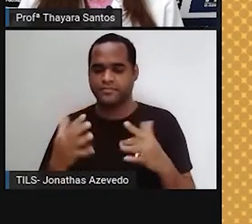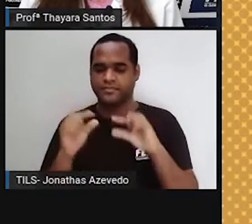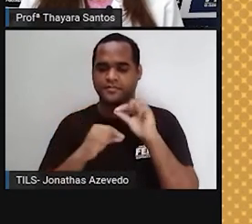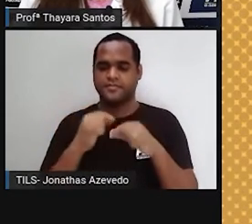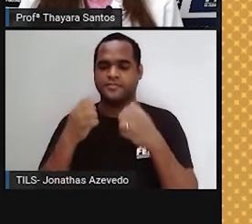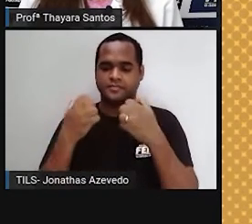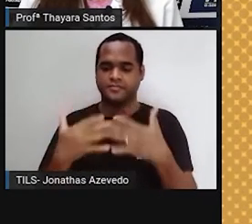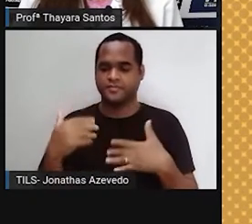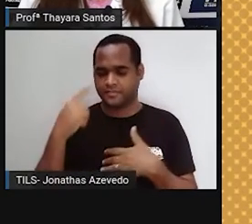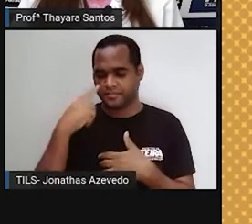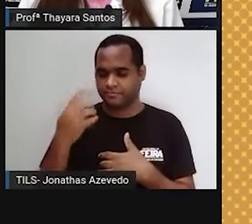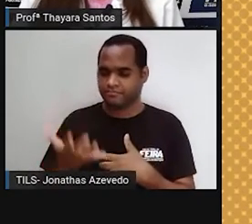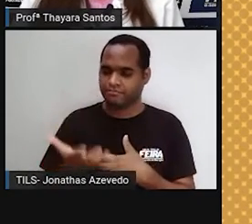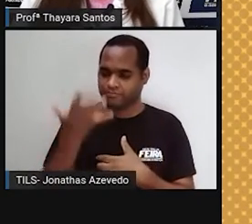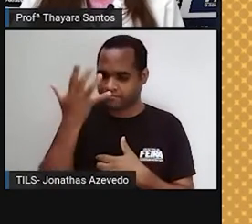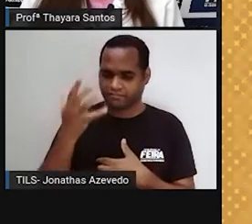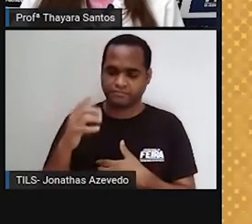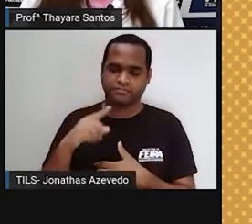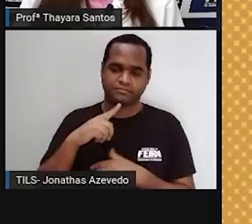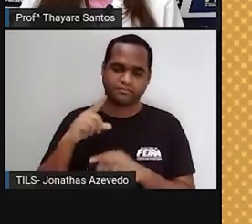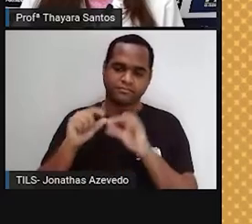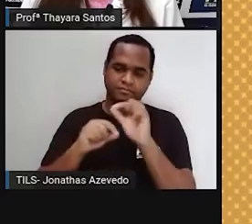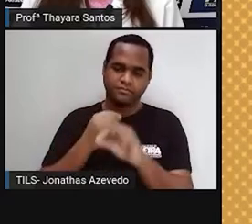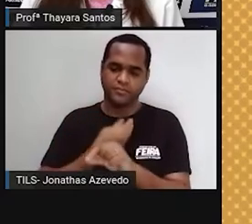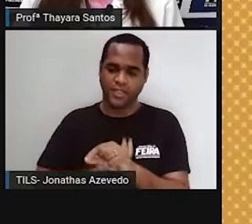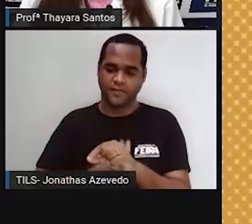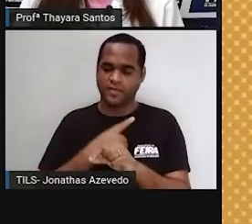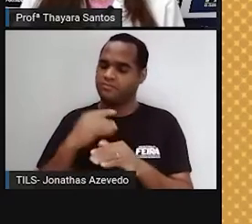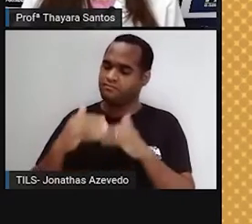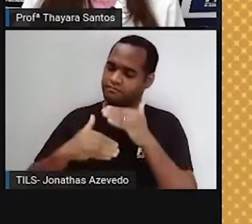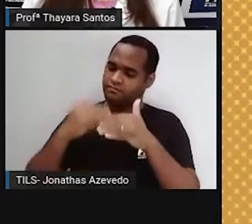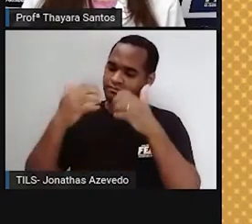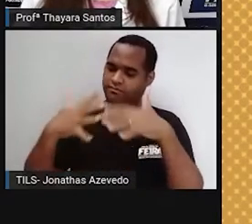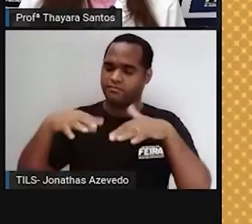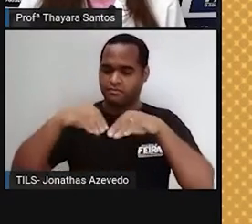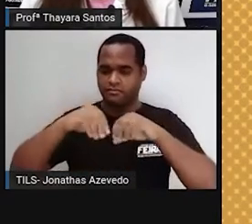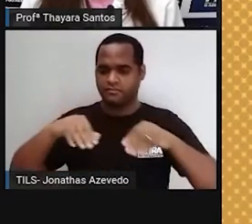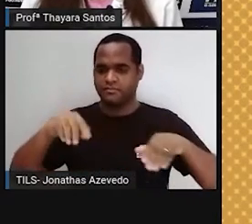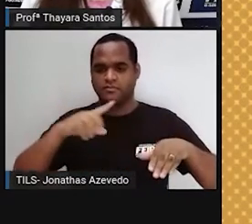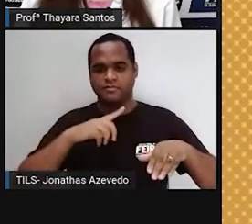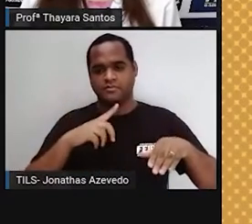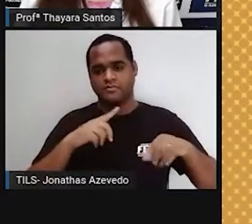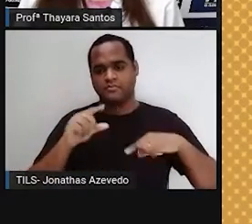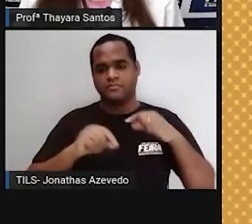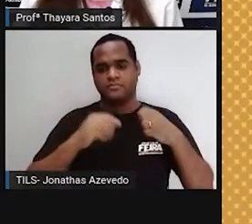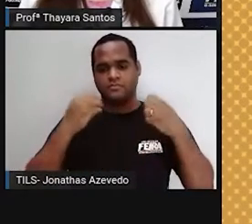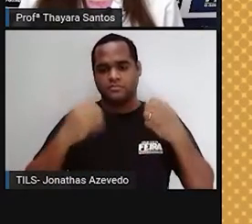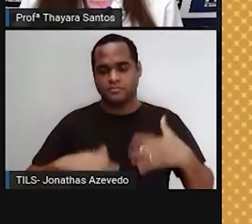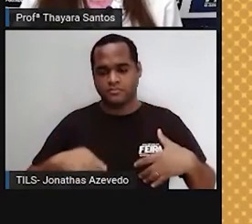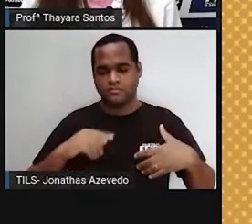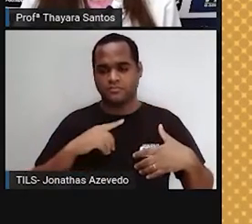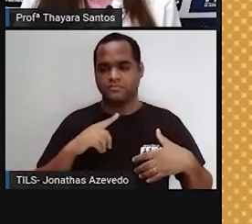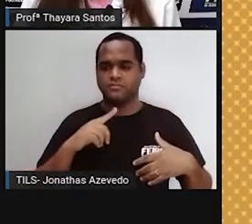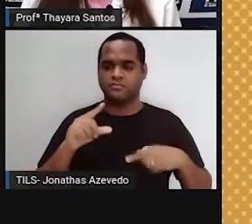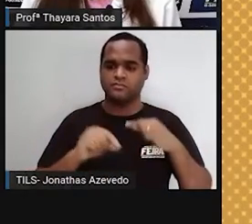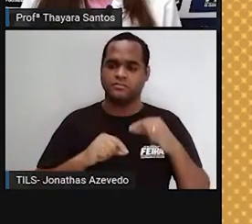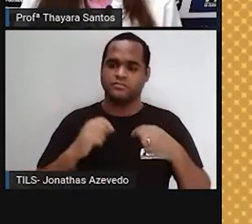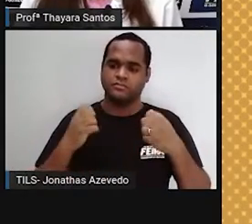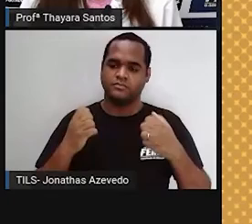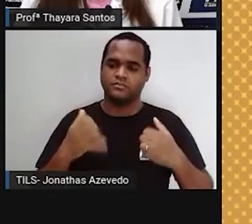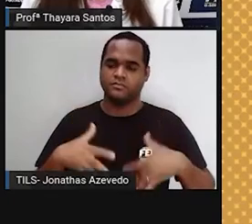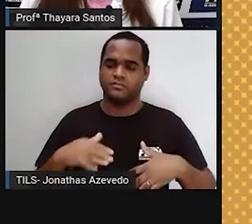ainda é muito relevante pra manutenção da vida na Terra. Porque é justamente ele quem vai fornecer toda a energia que é